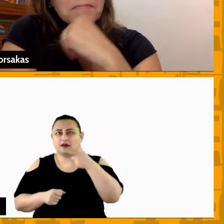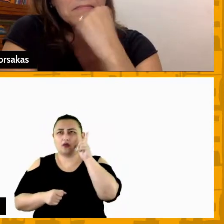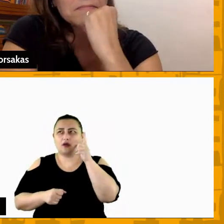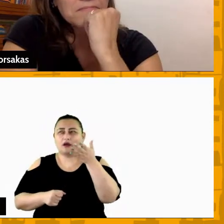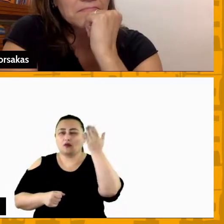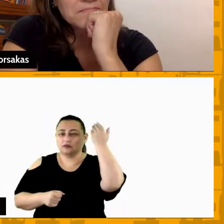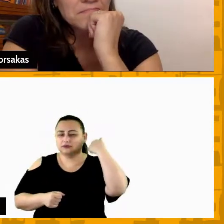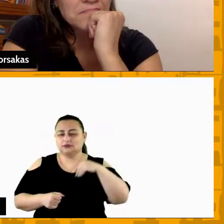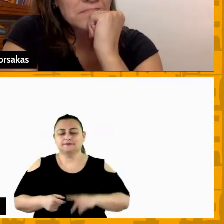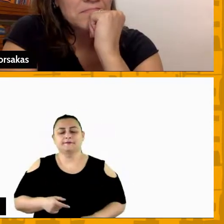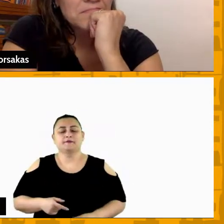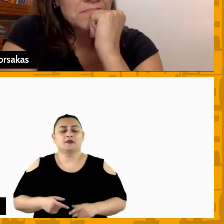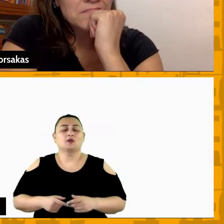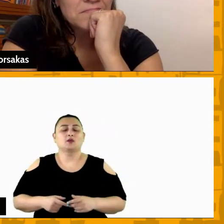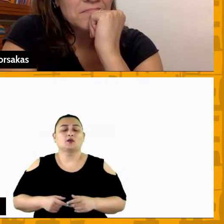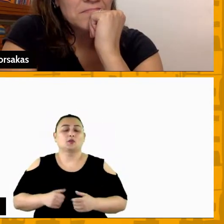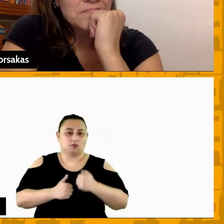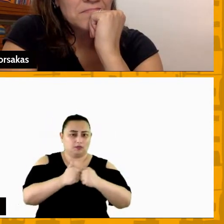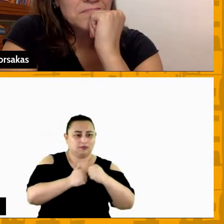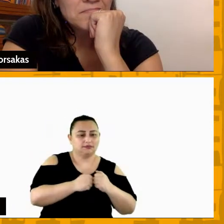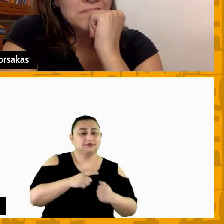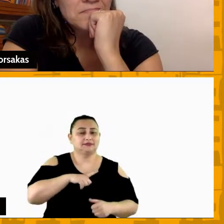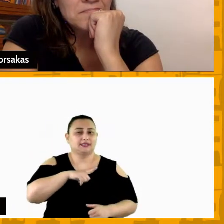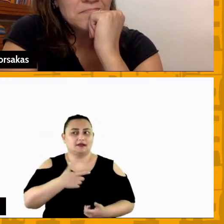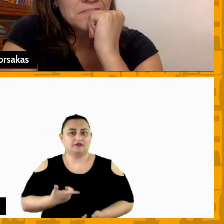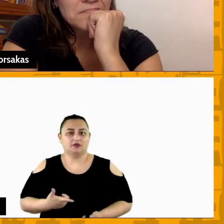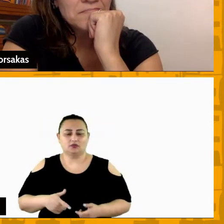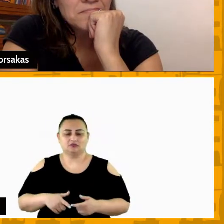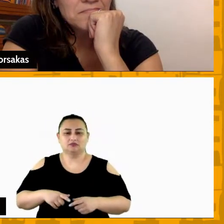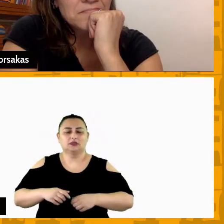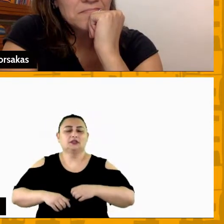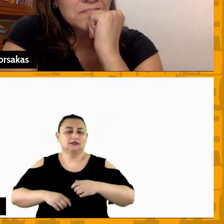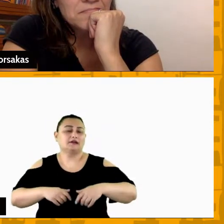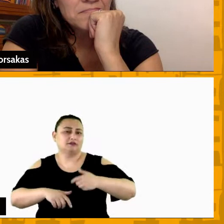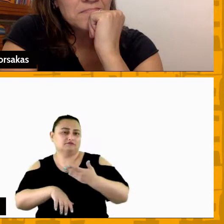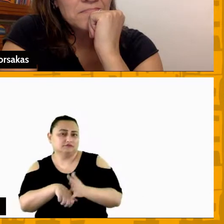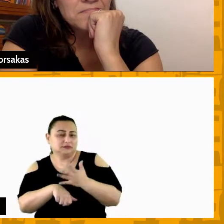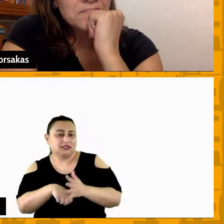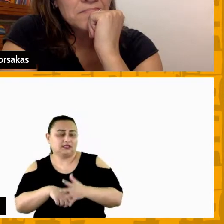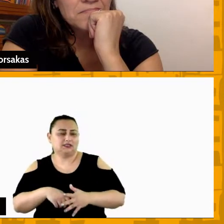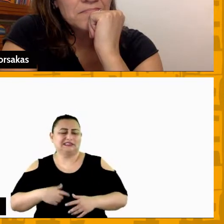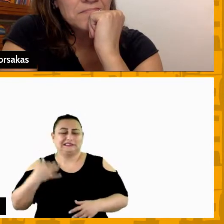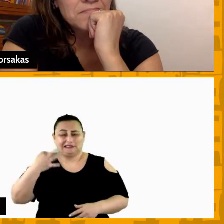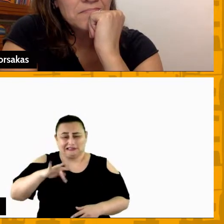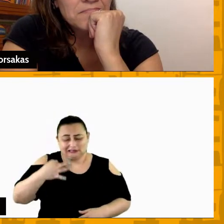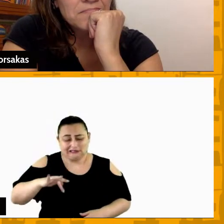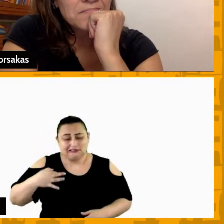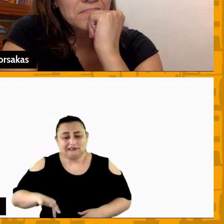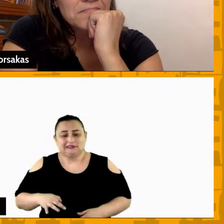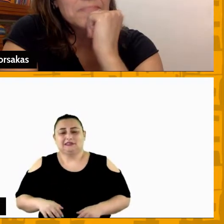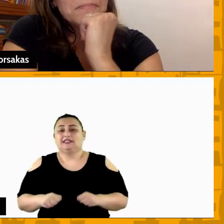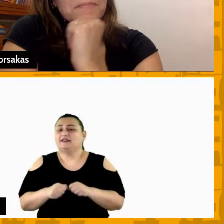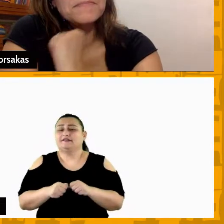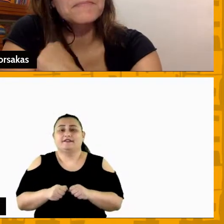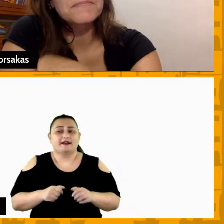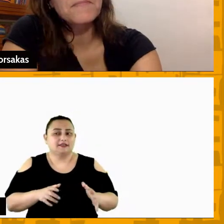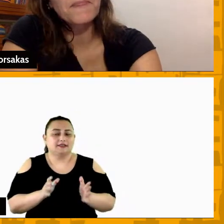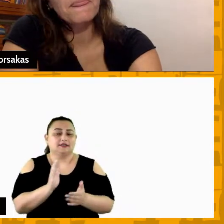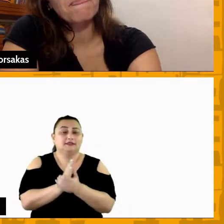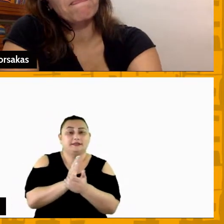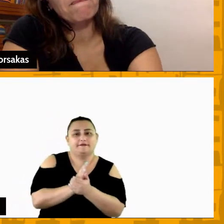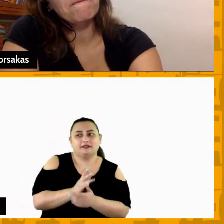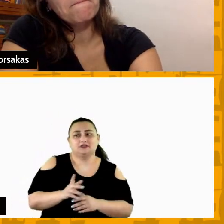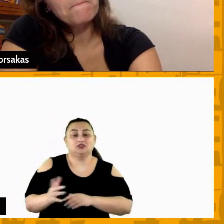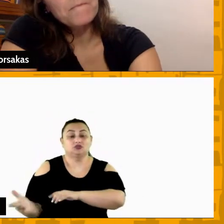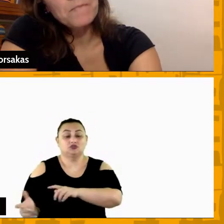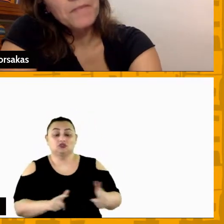gente no outro dia um atleta nosso estava com uma lesão estava jogando um pouco no sacrifício e ele faz uma defesa muito boa de troca